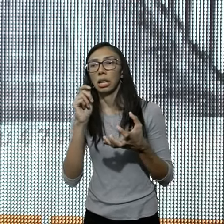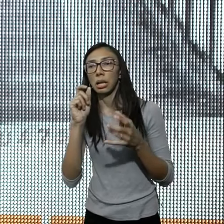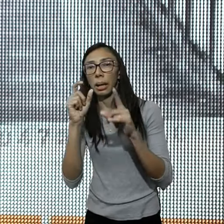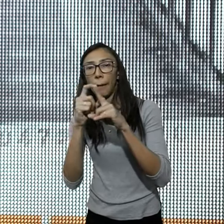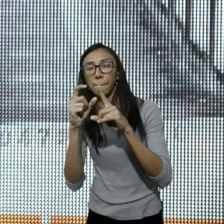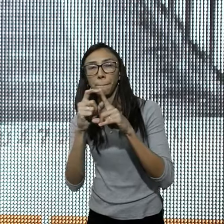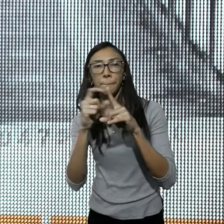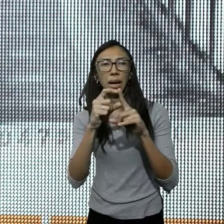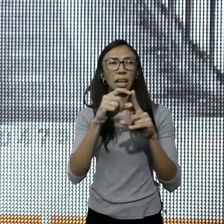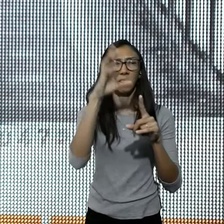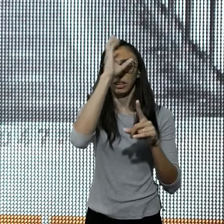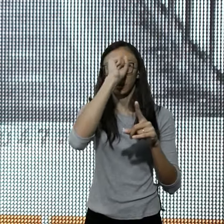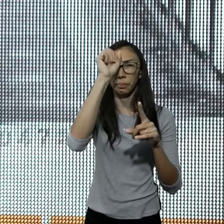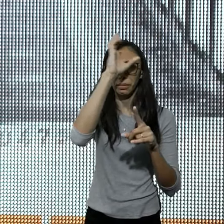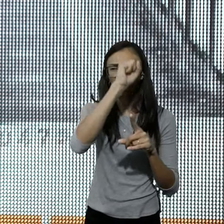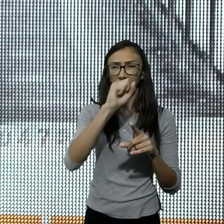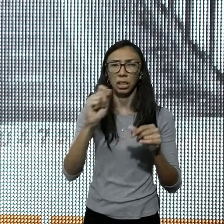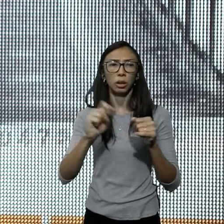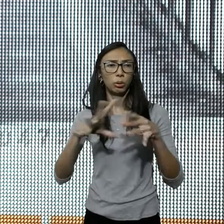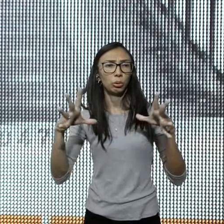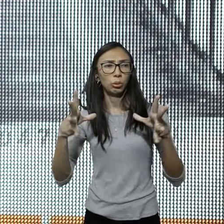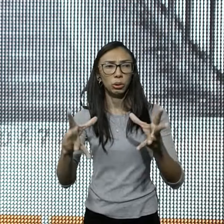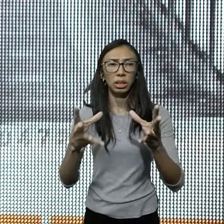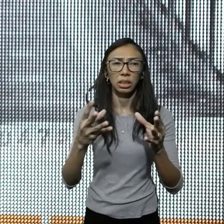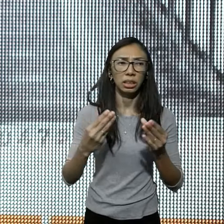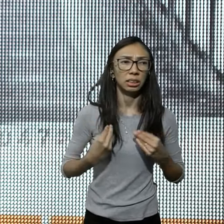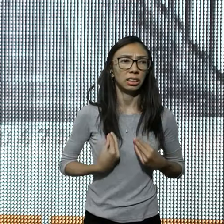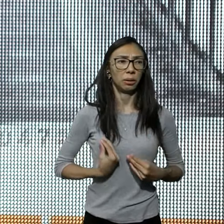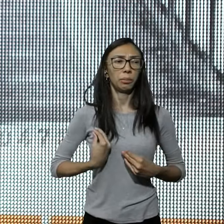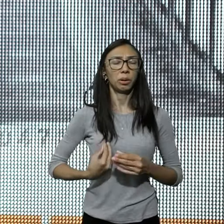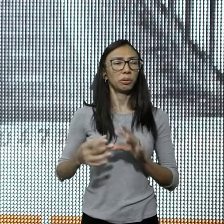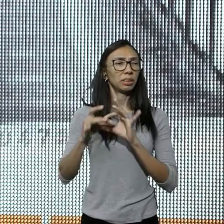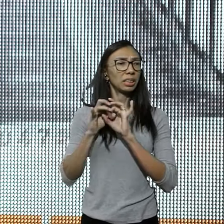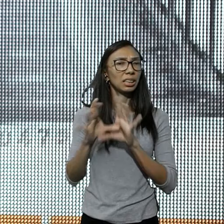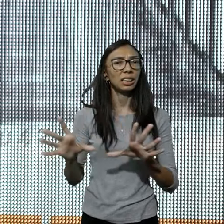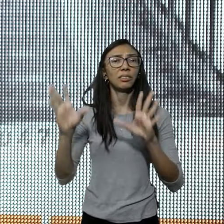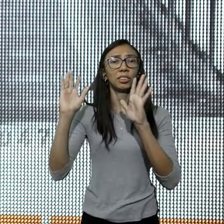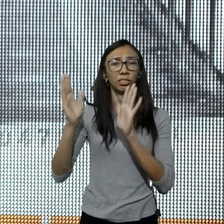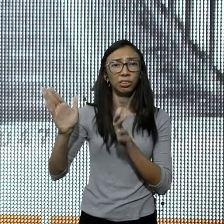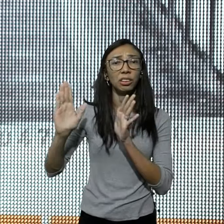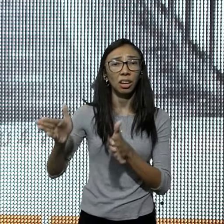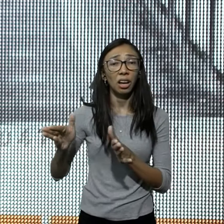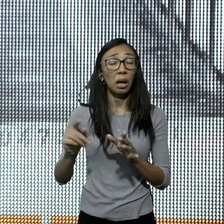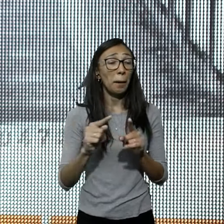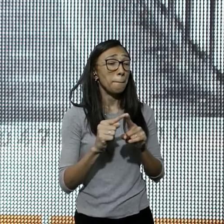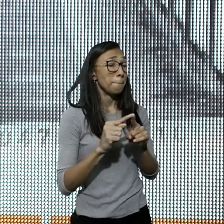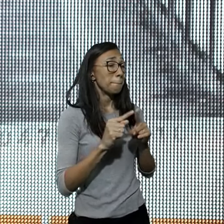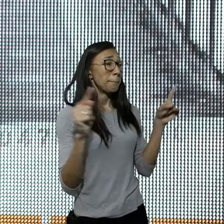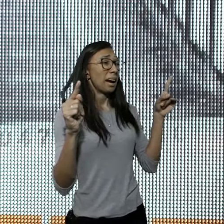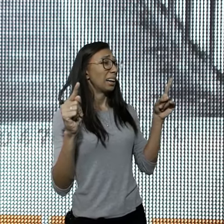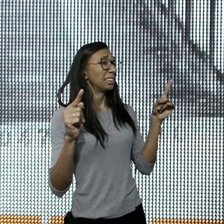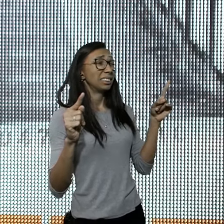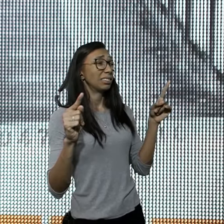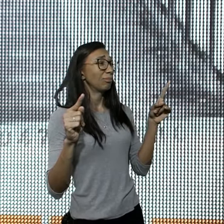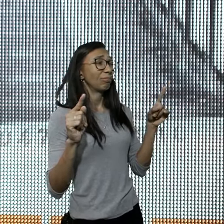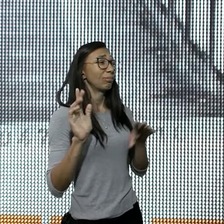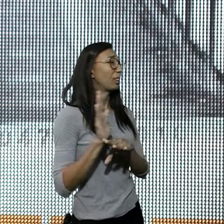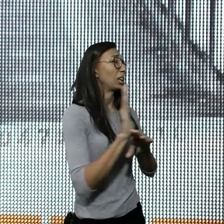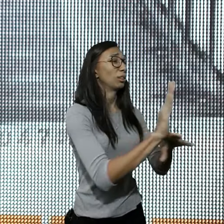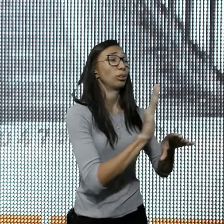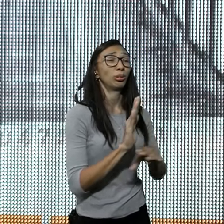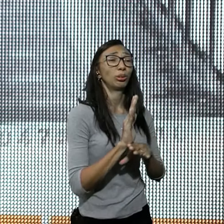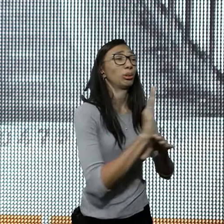vida, cheias, foram curadas, estão sendo libertas, mas, elas não, não repartem, com outras, elas